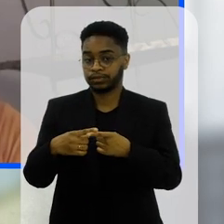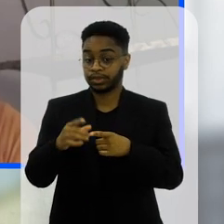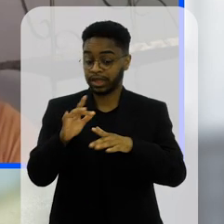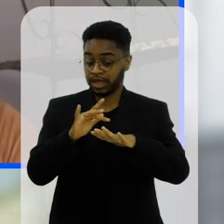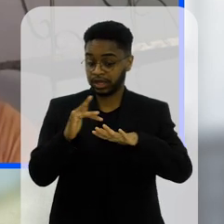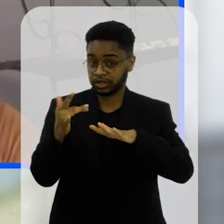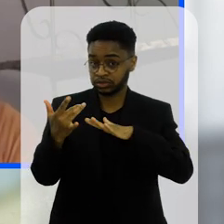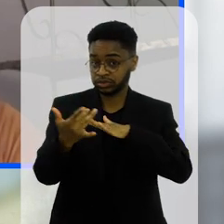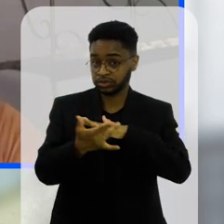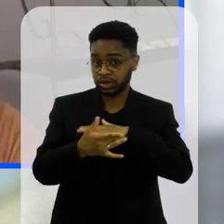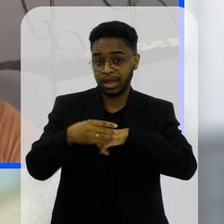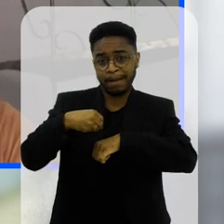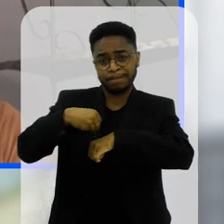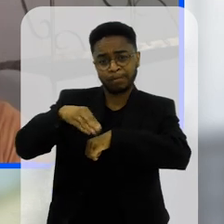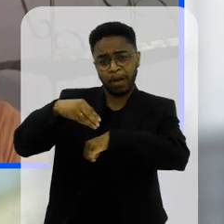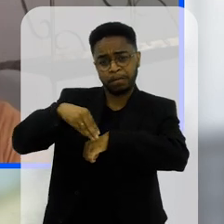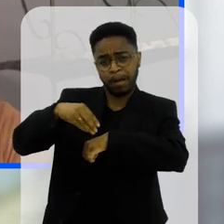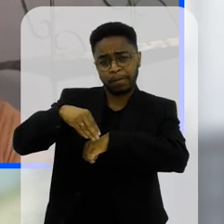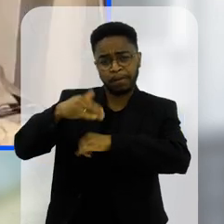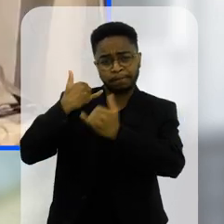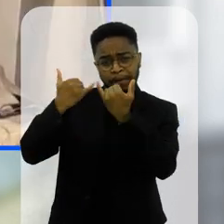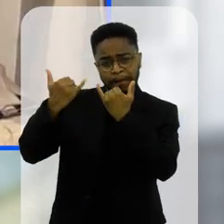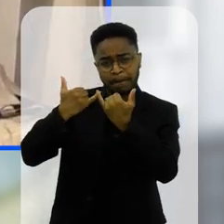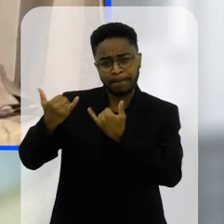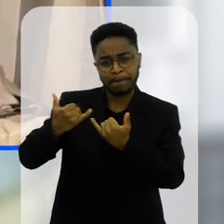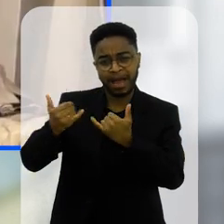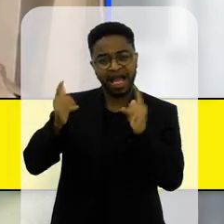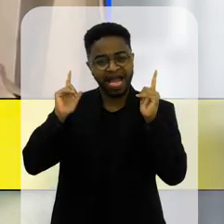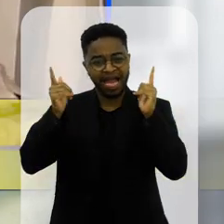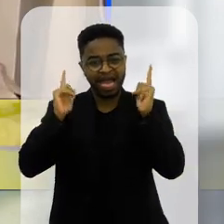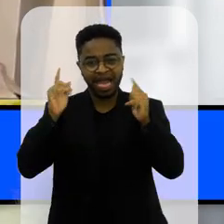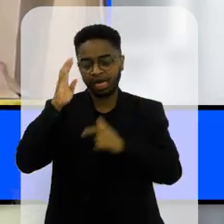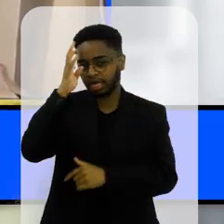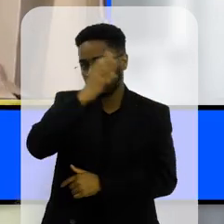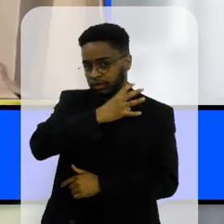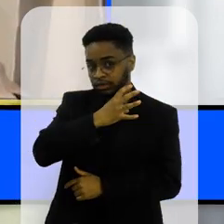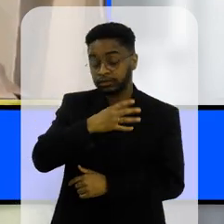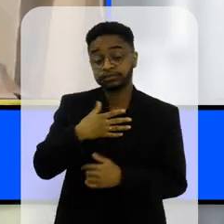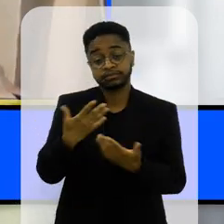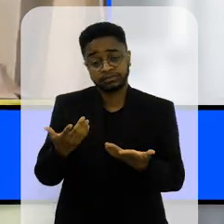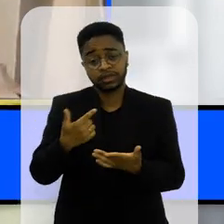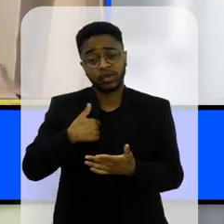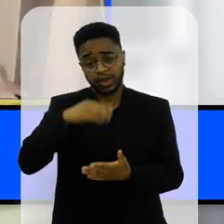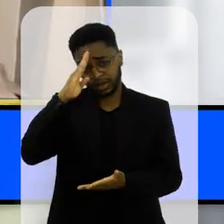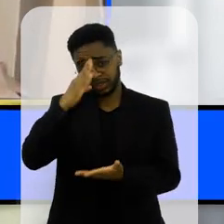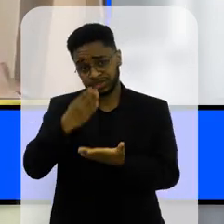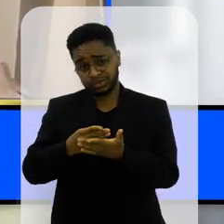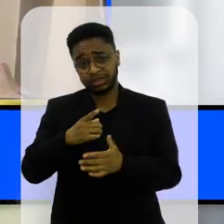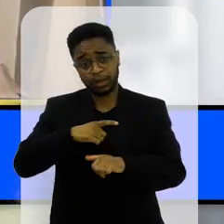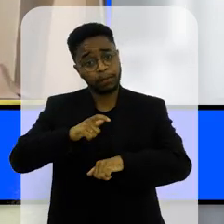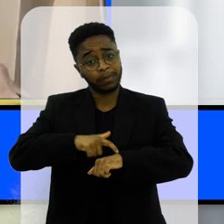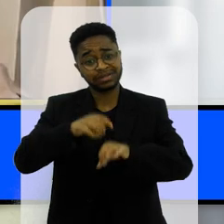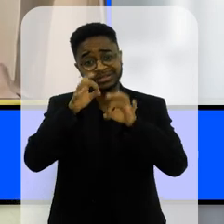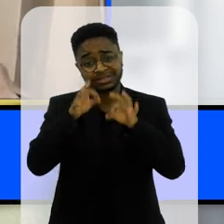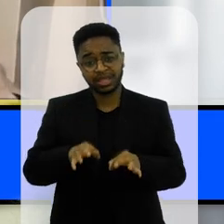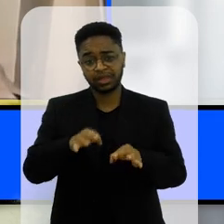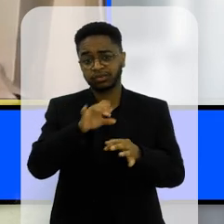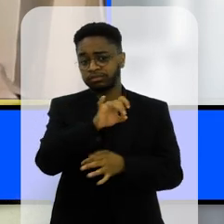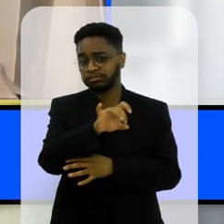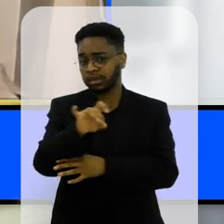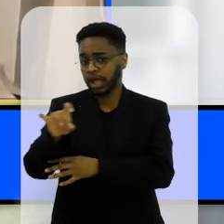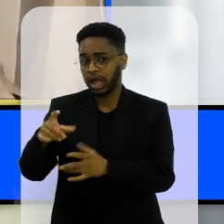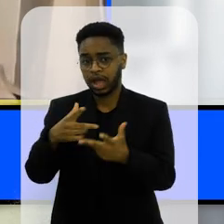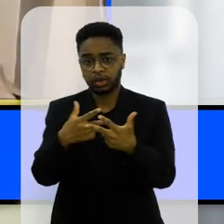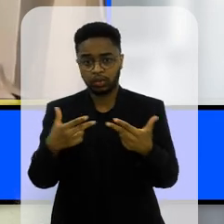elas trazem muitas informações muita diversão para eles né e eu acho que tem momento para tudo assim a gente é